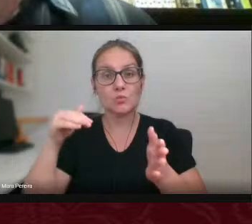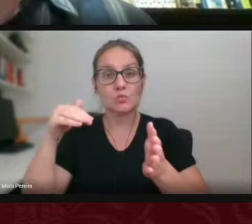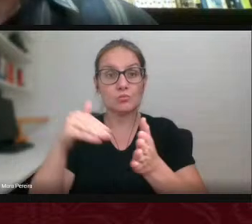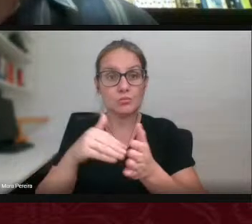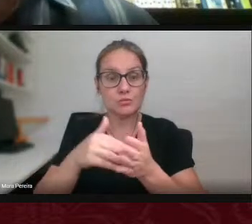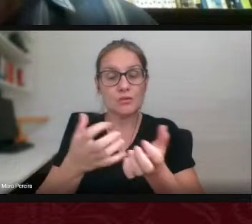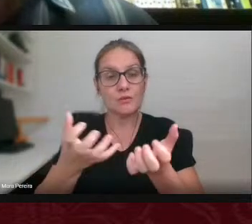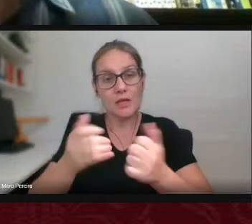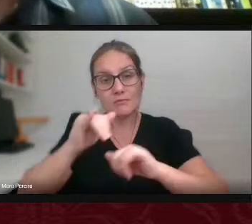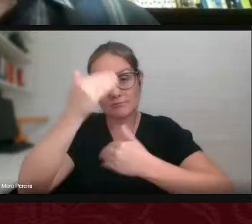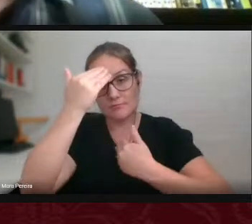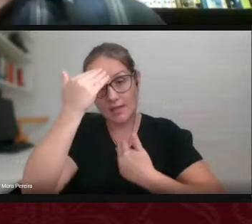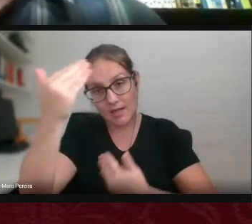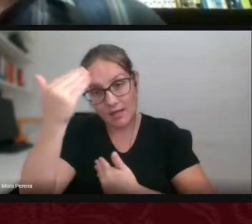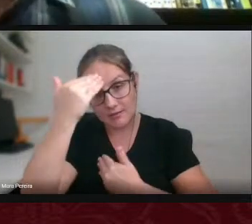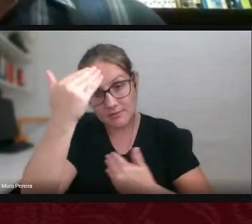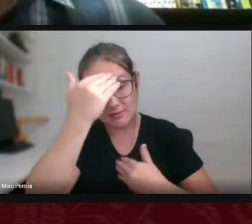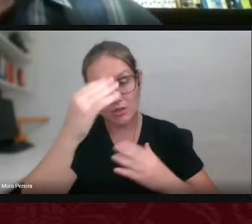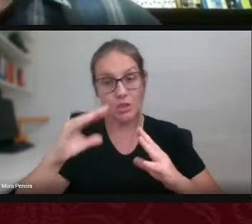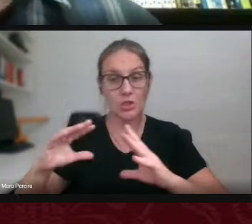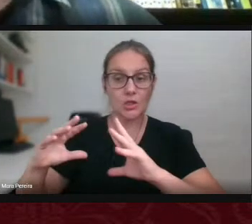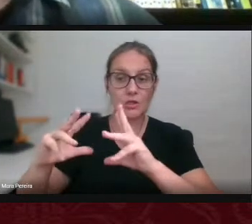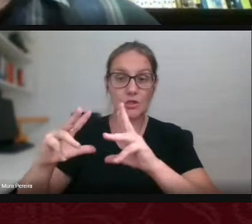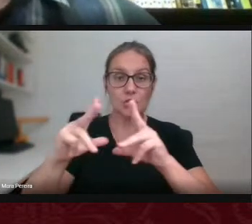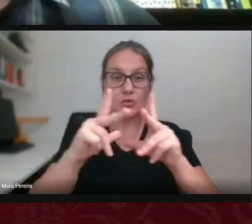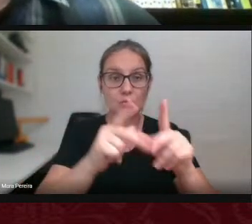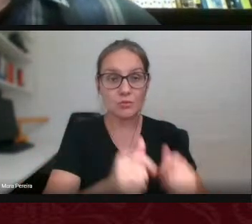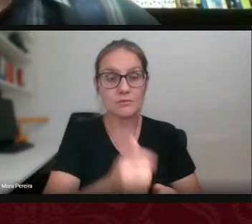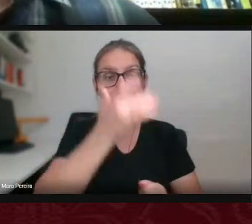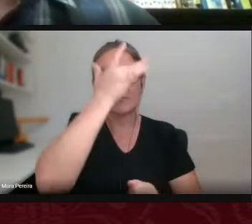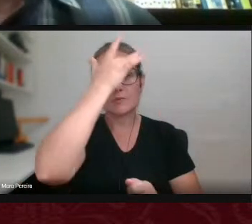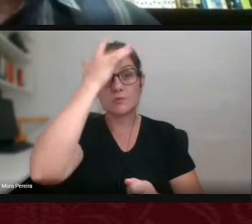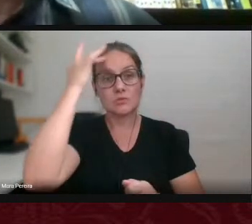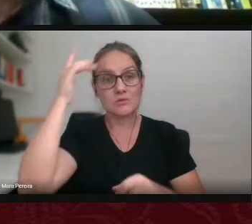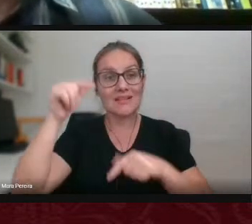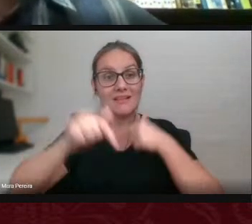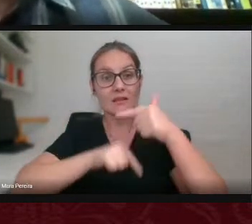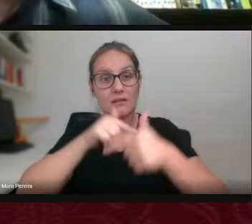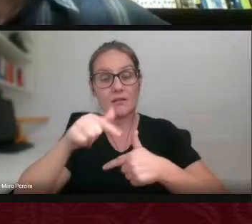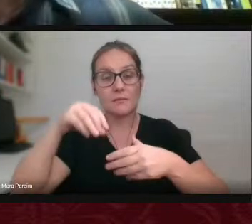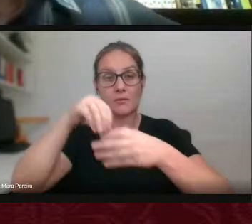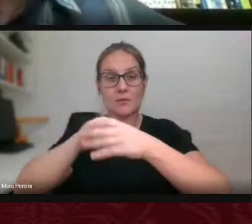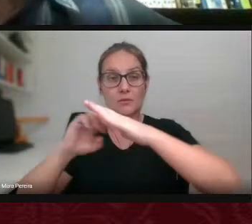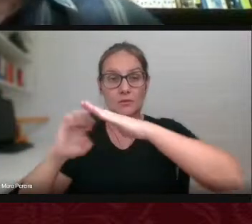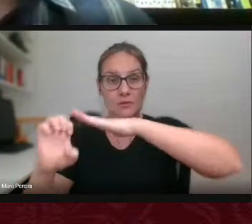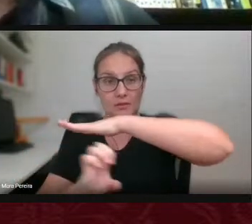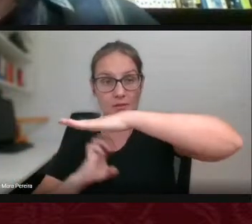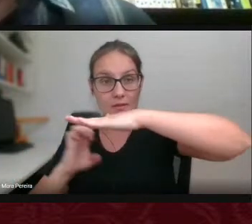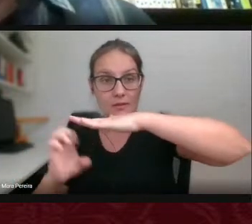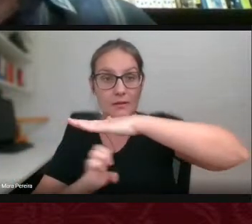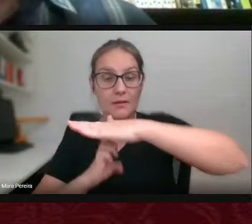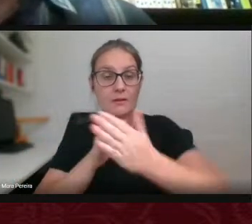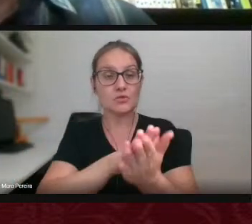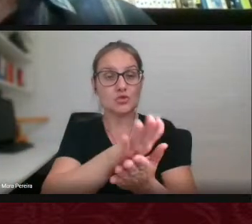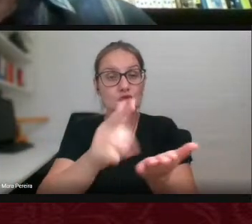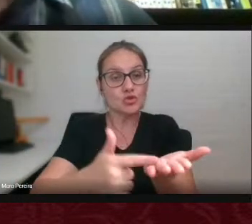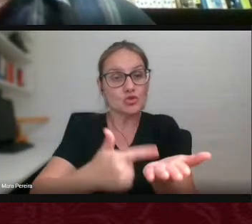agradecimentos a todos e todas da editora da UFGD por mais esse lançamento